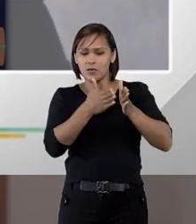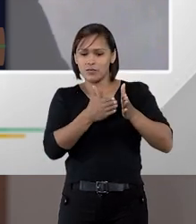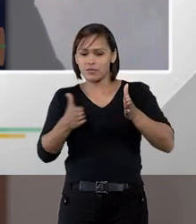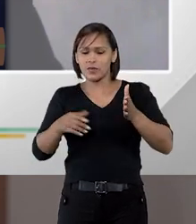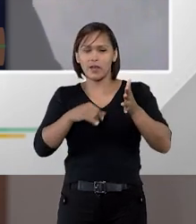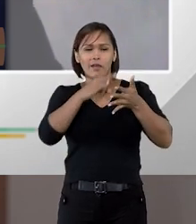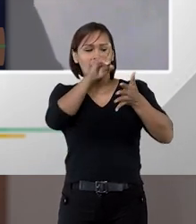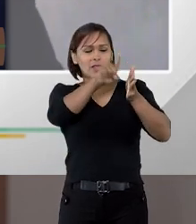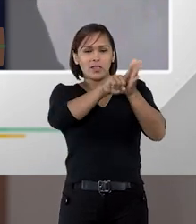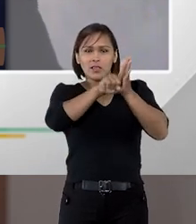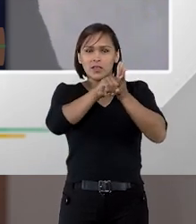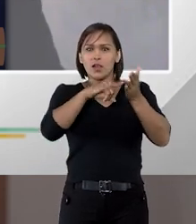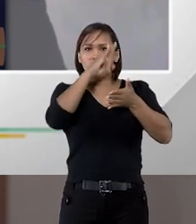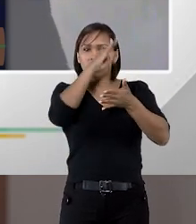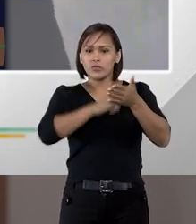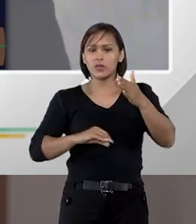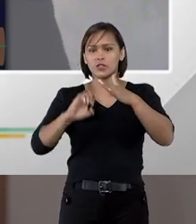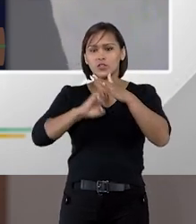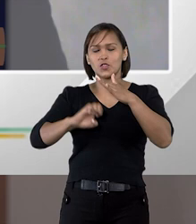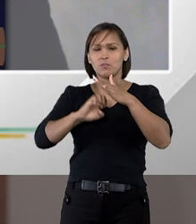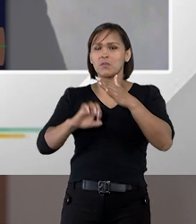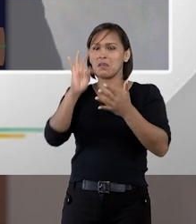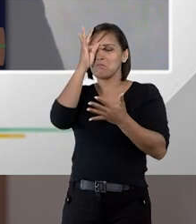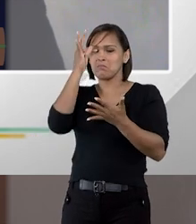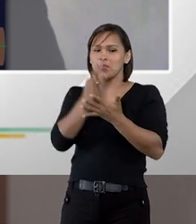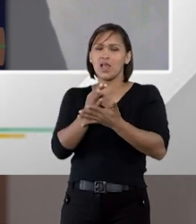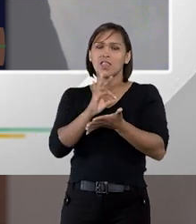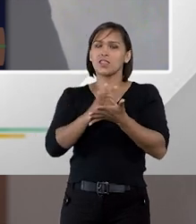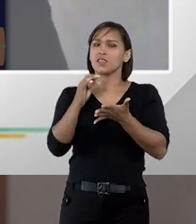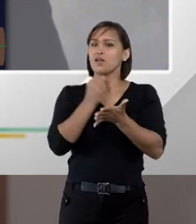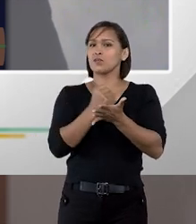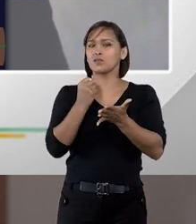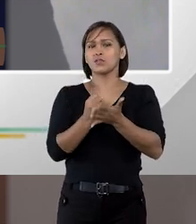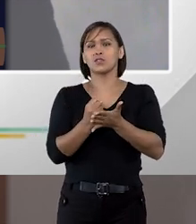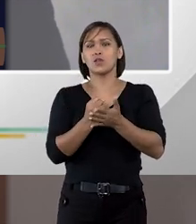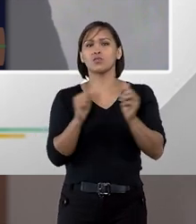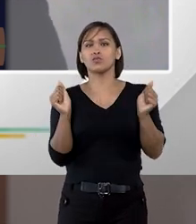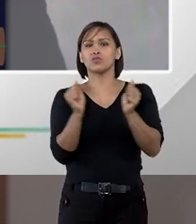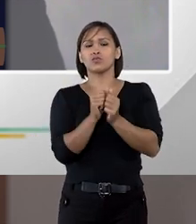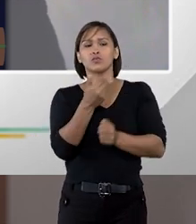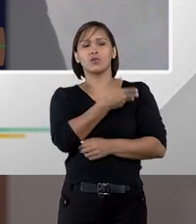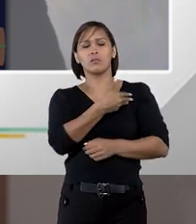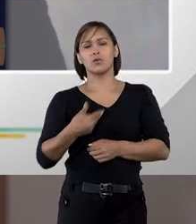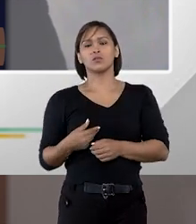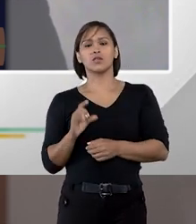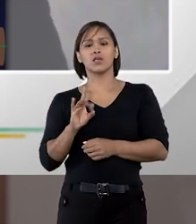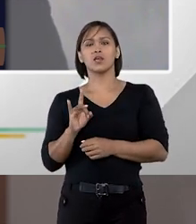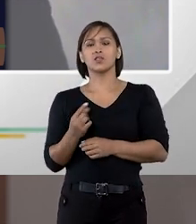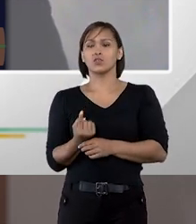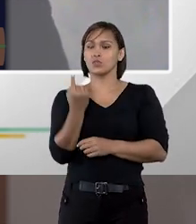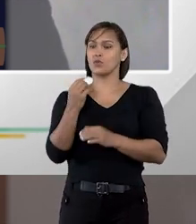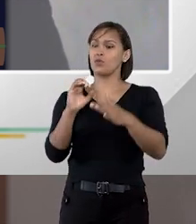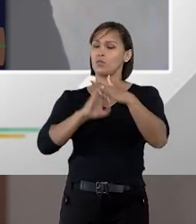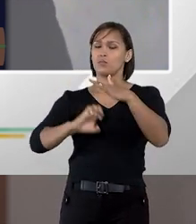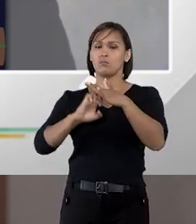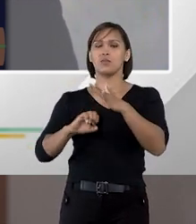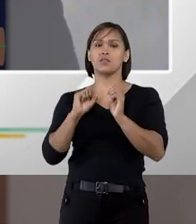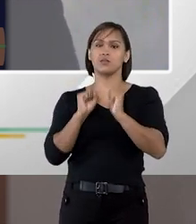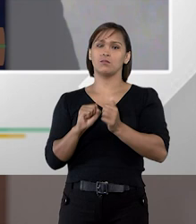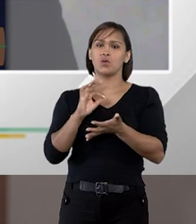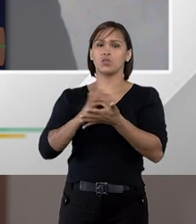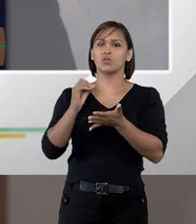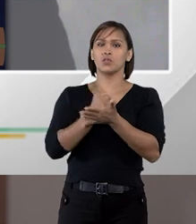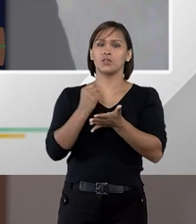todos esses documentos formais de empresas que em tese não contratarão com o poder público é só uma empresa que vai contratar a vencedora